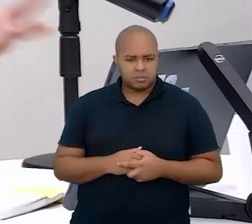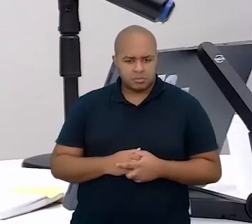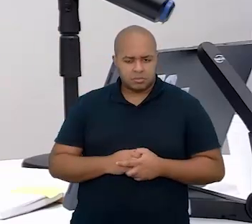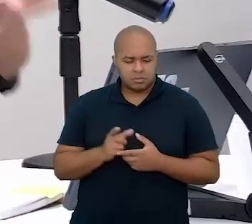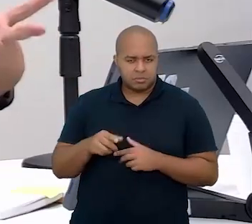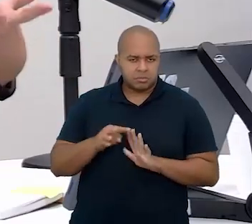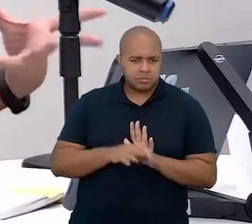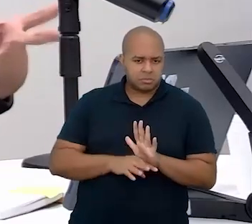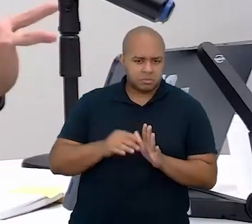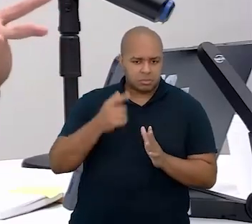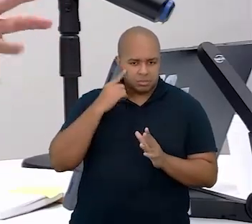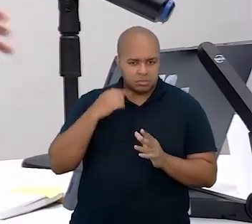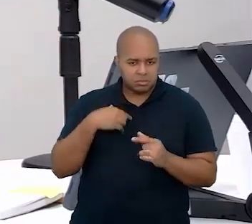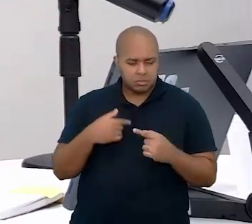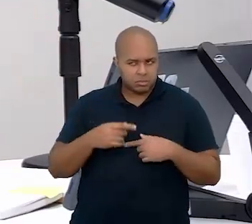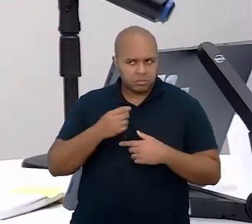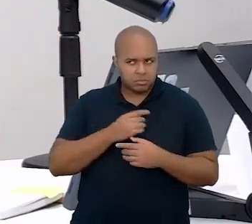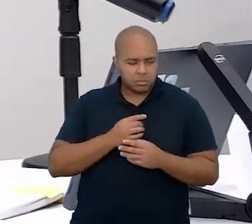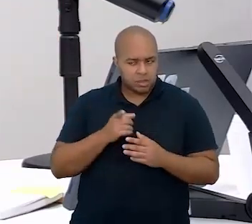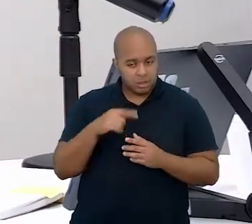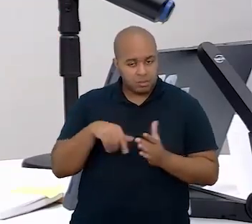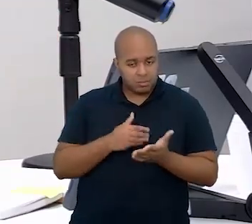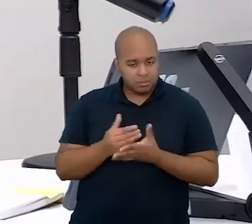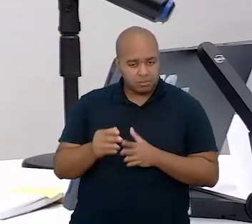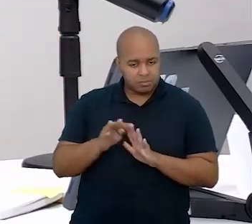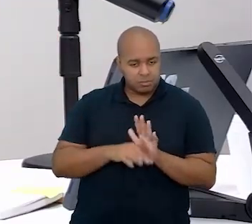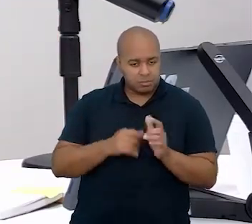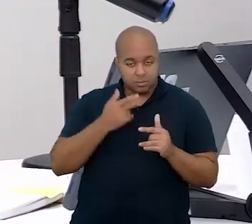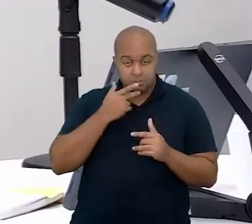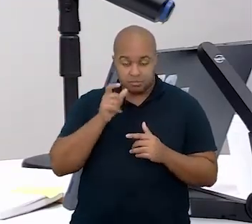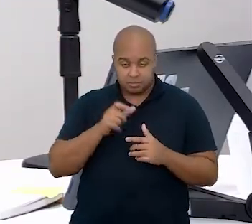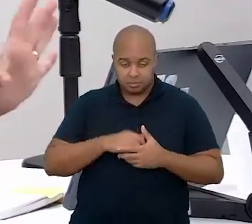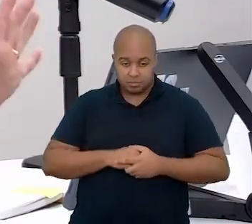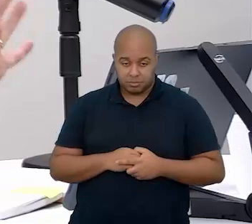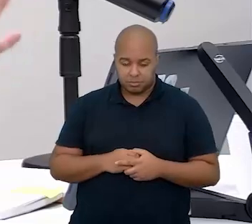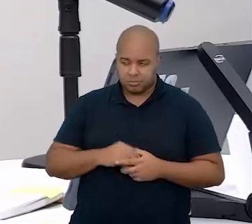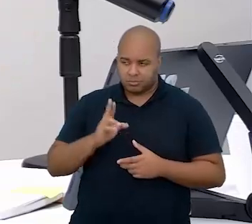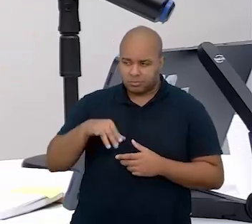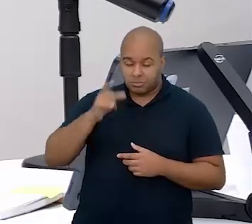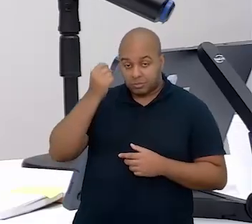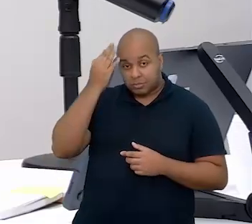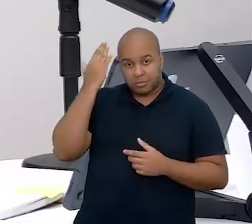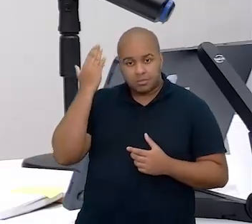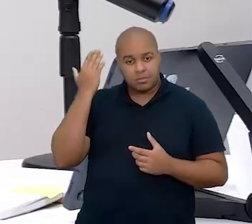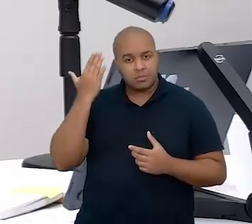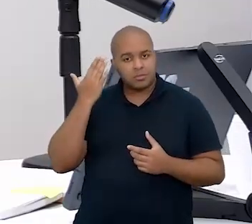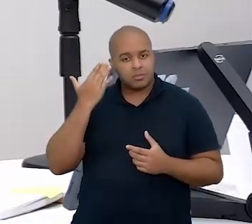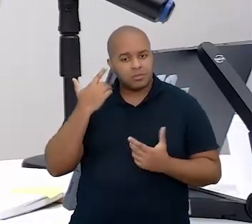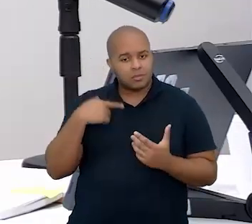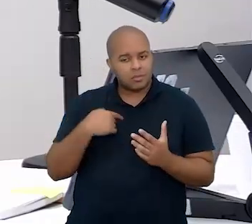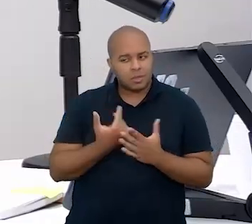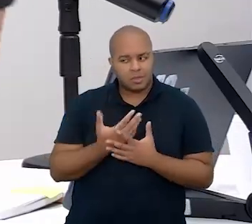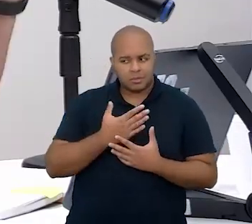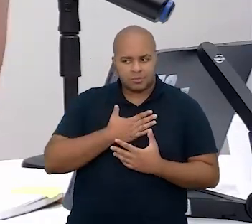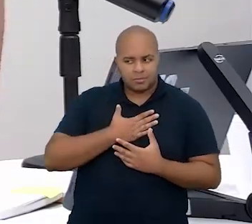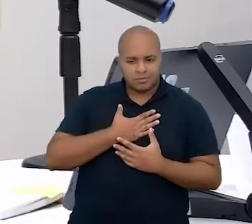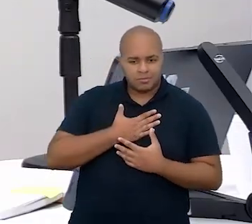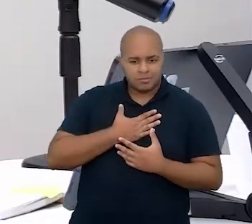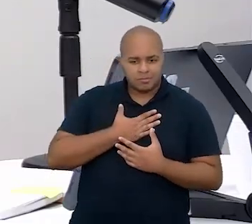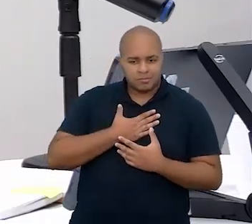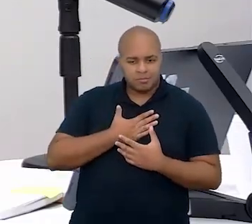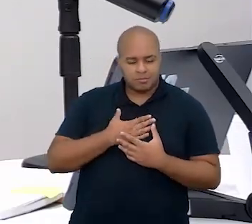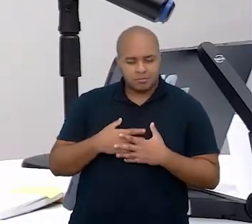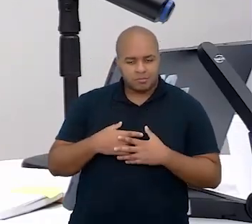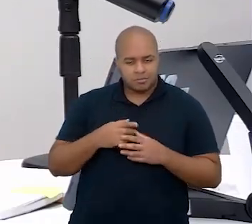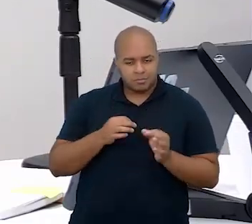Nesse texto Medo da Eternidade. E ela começa o texto dizendo assim, Jamais esquecerei meu aflitivo e